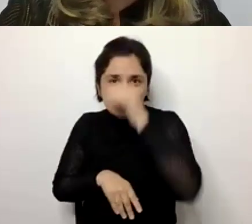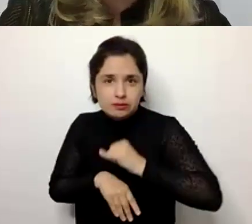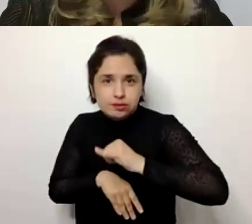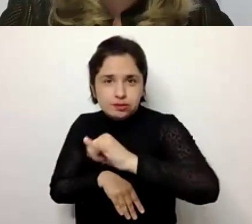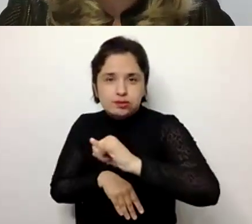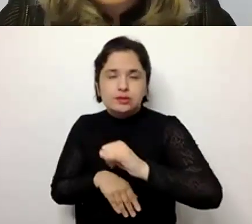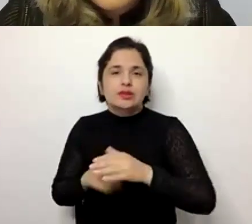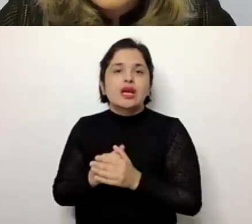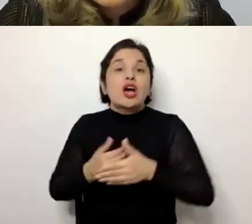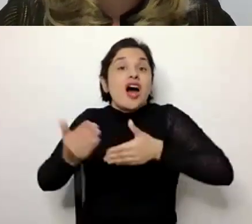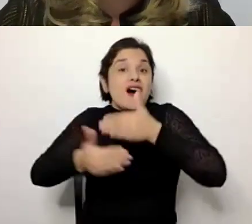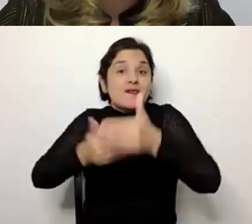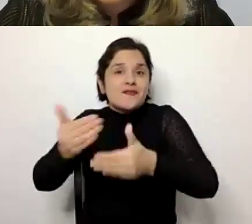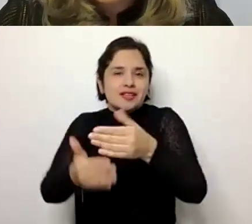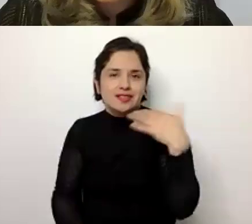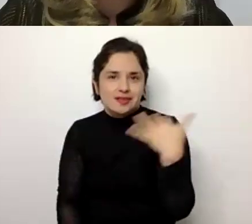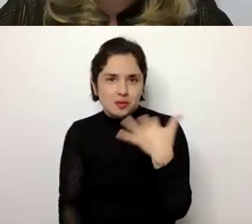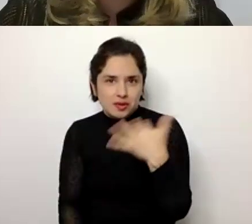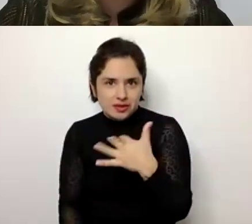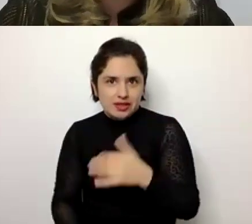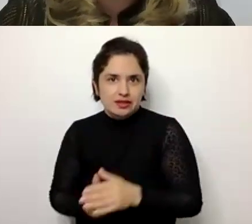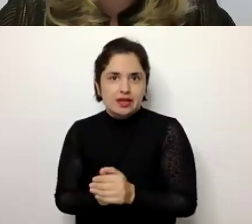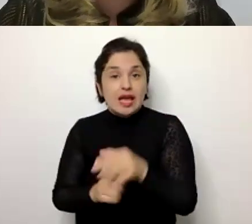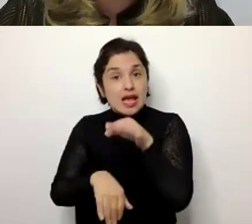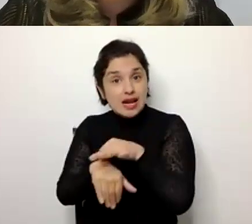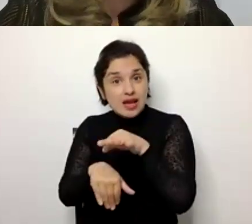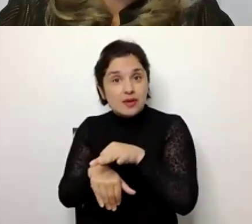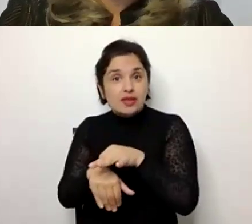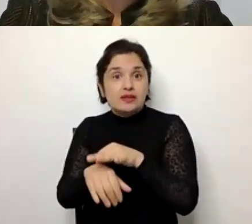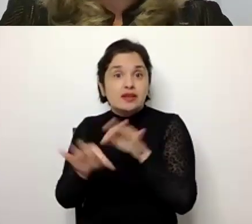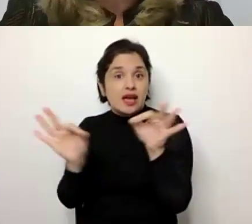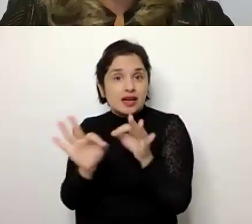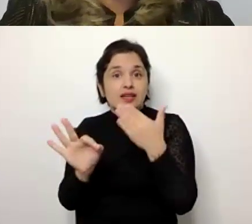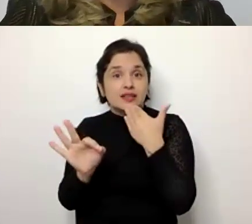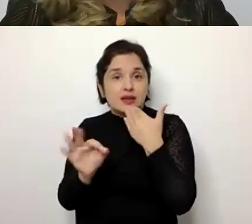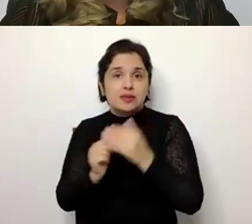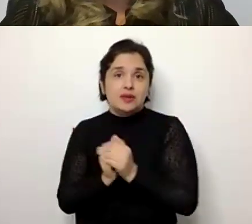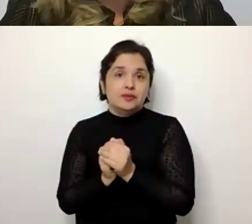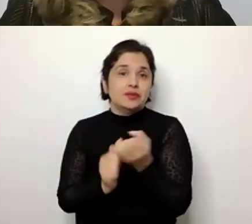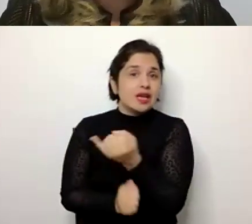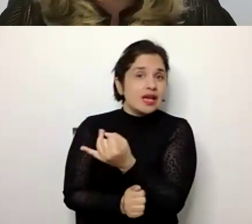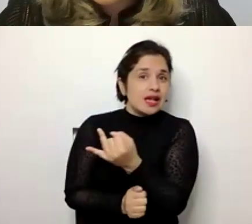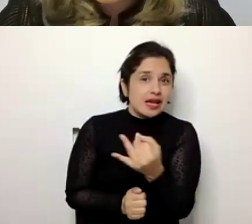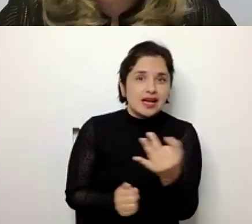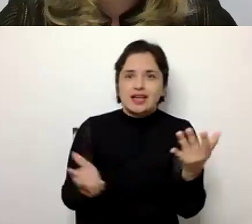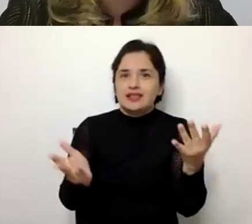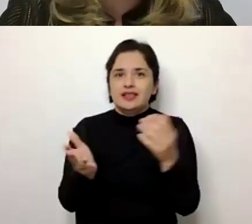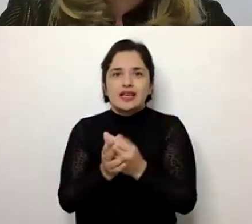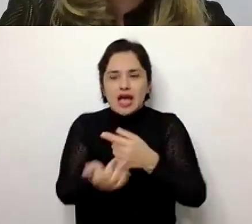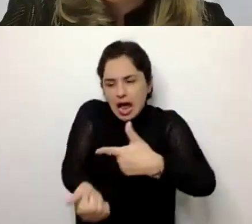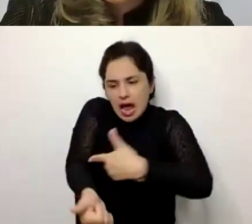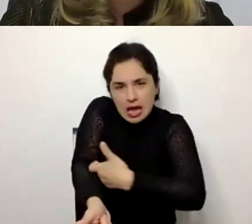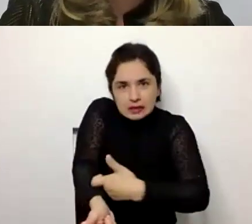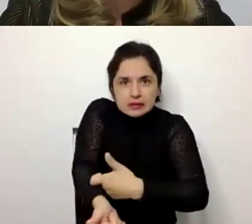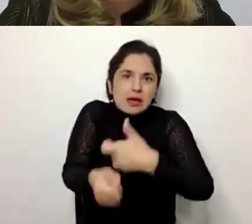avanços importantes. Na medicina, nós precisamos falar também da quantidade de exames que nós